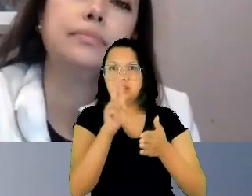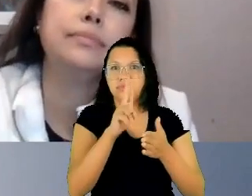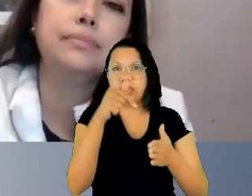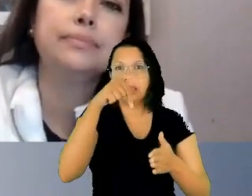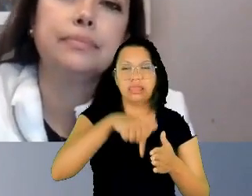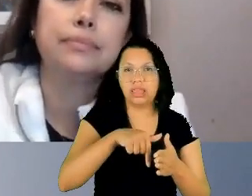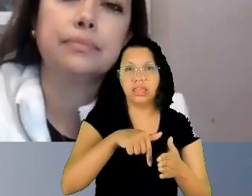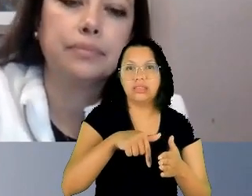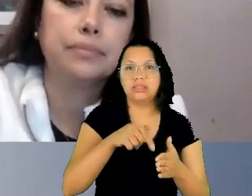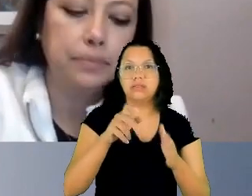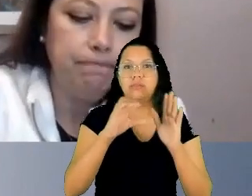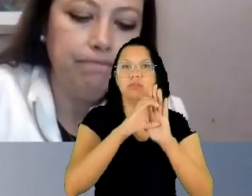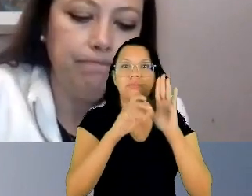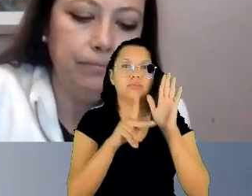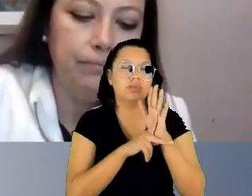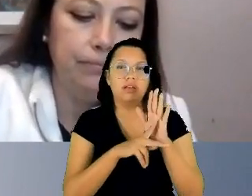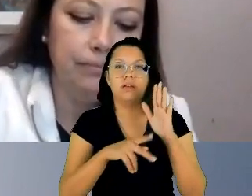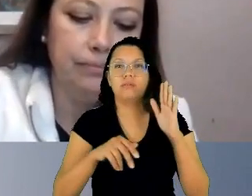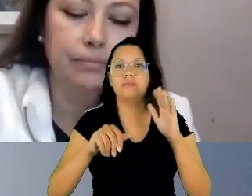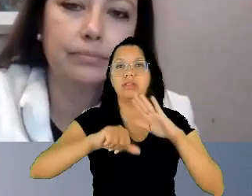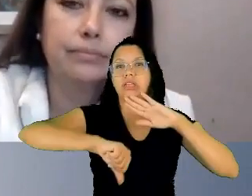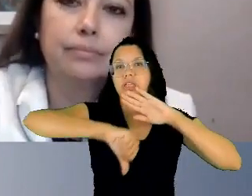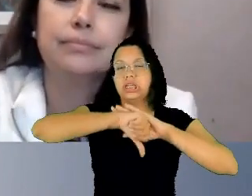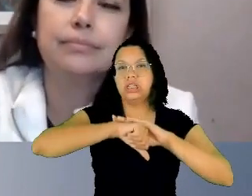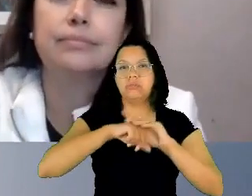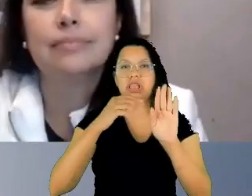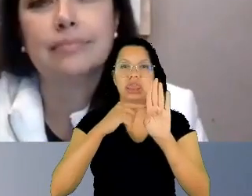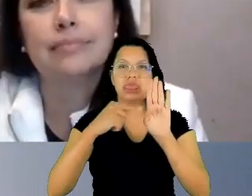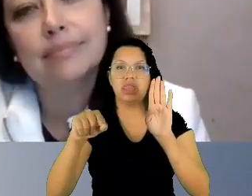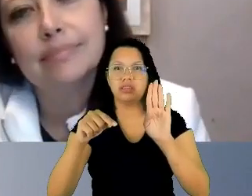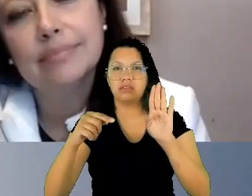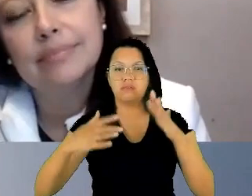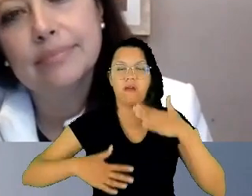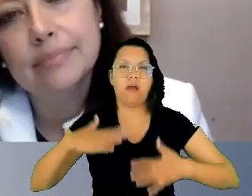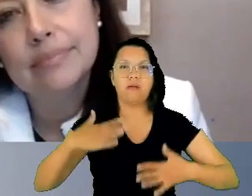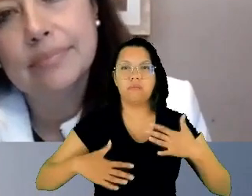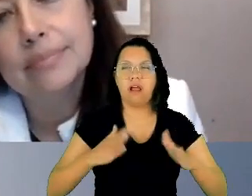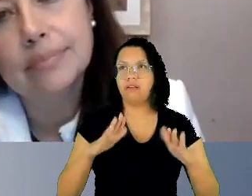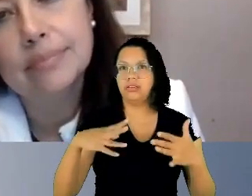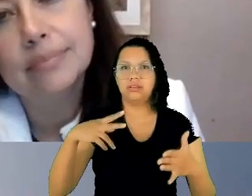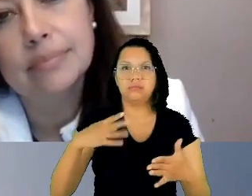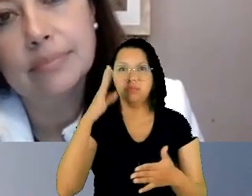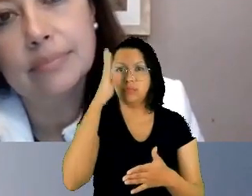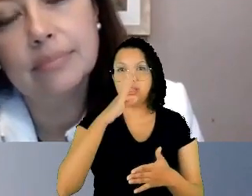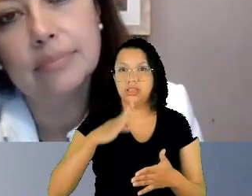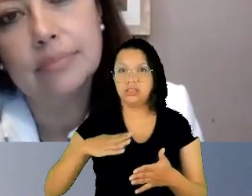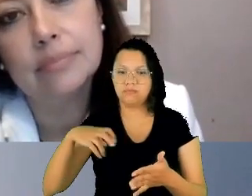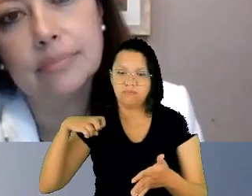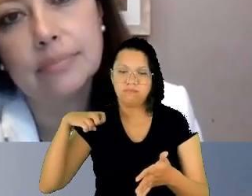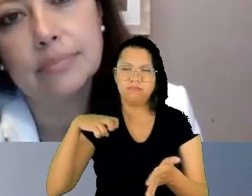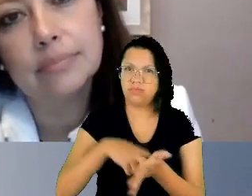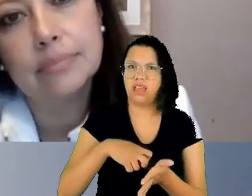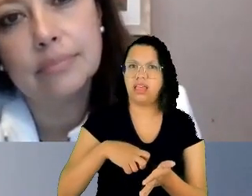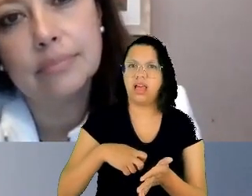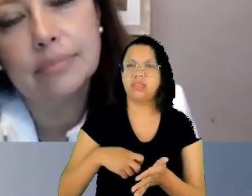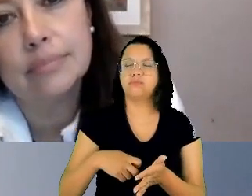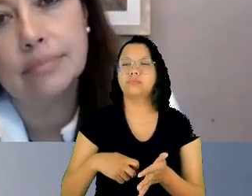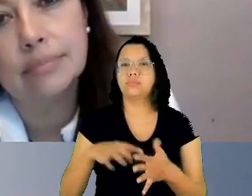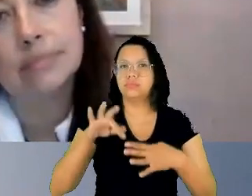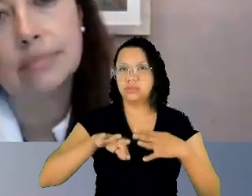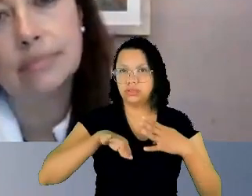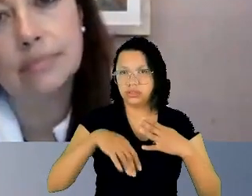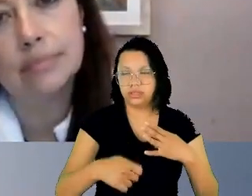corporal e outros. Então, o Brasil é condenado a preencher esse vazio, porque a comissão entende que havia uma